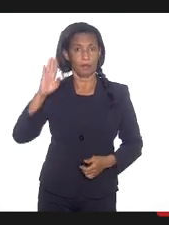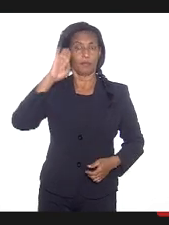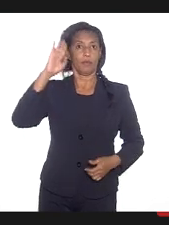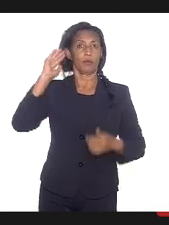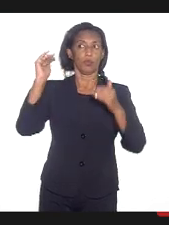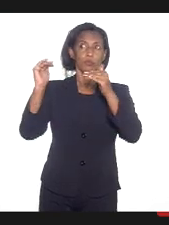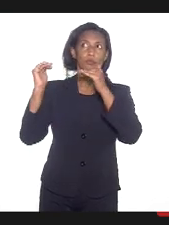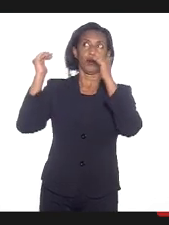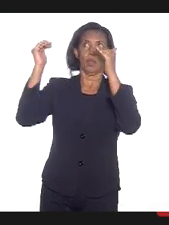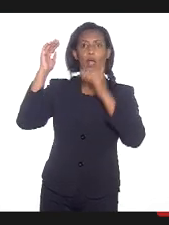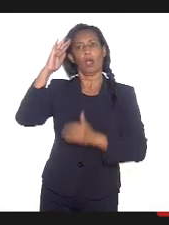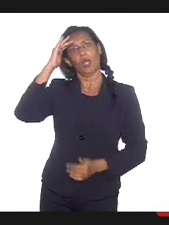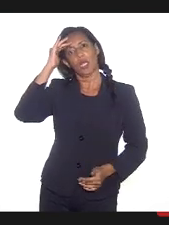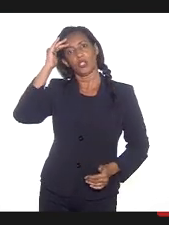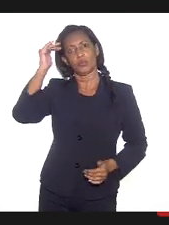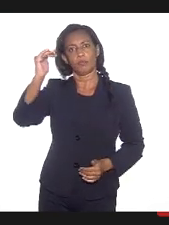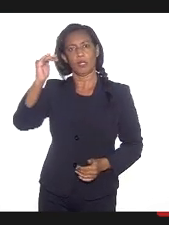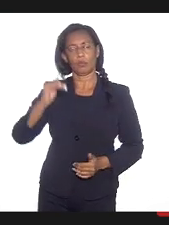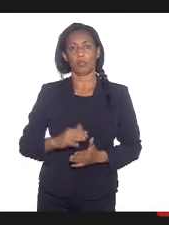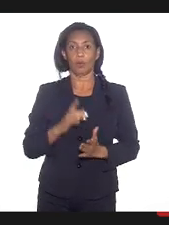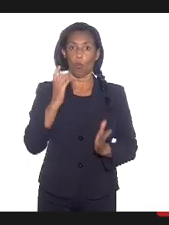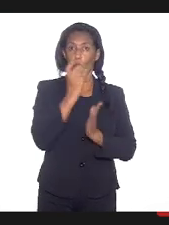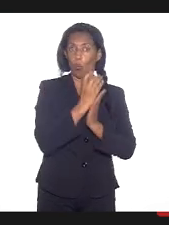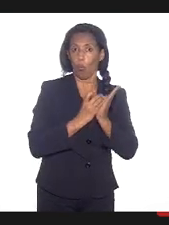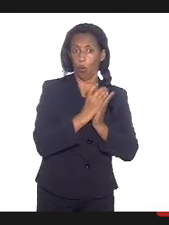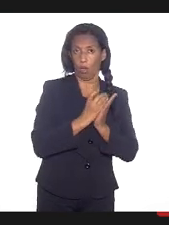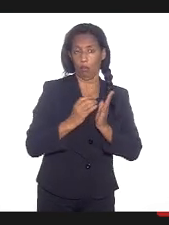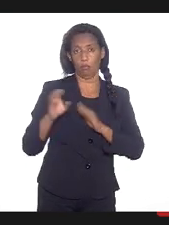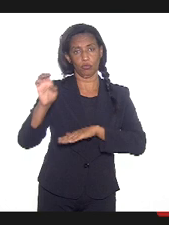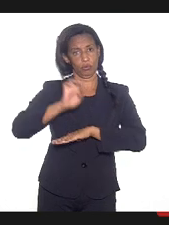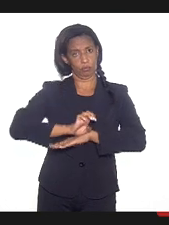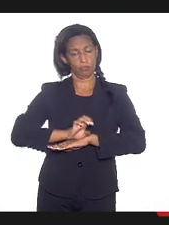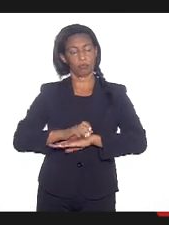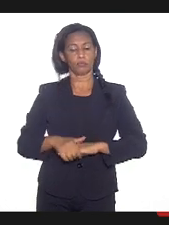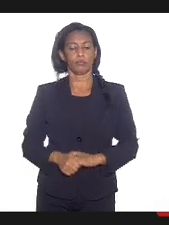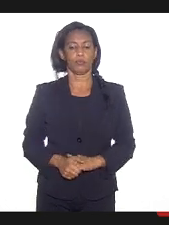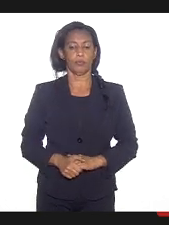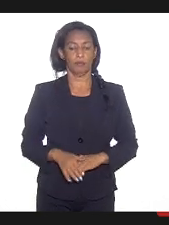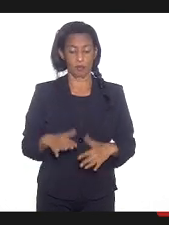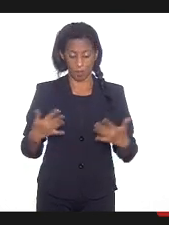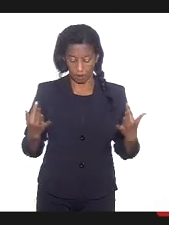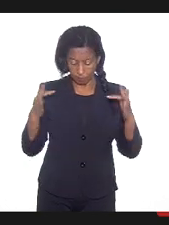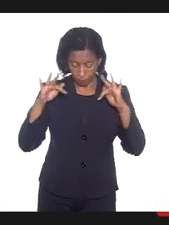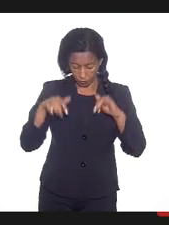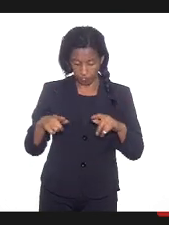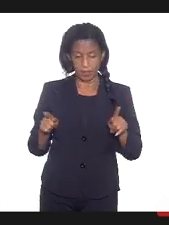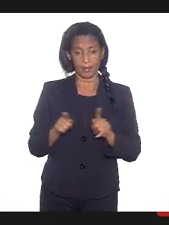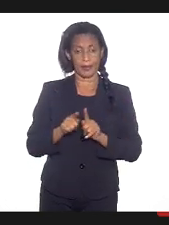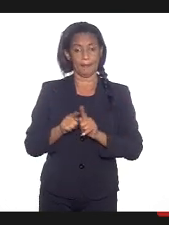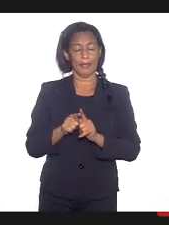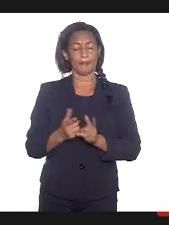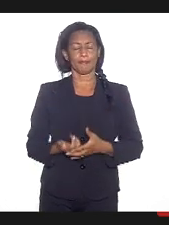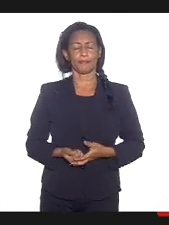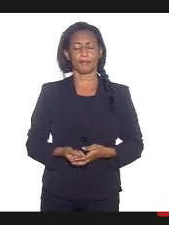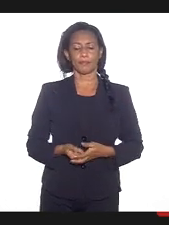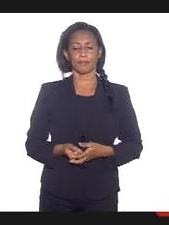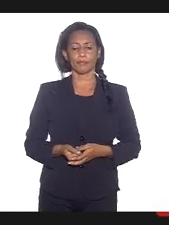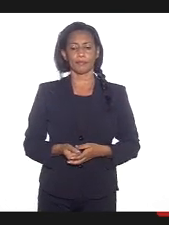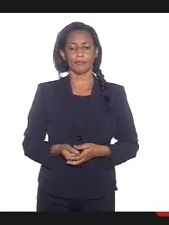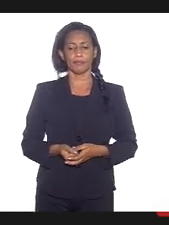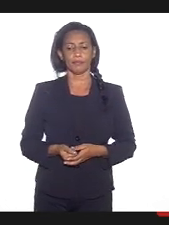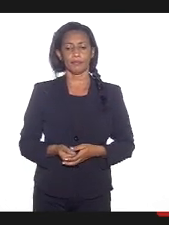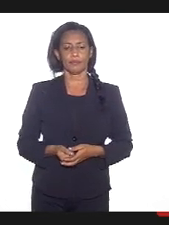Isso é importante que conste do currículo estadual. Muito importante. E, por fim, minha última contribuição, deputada,